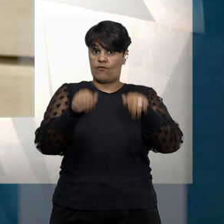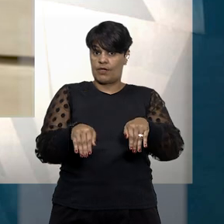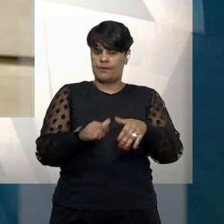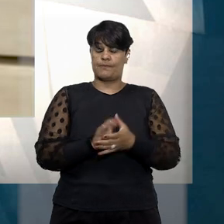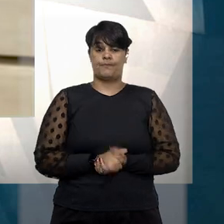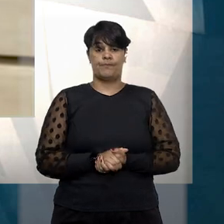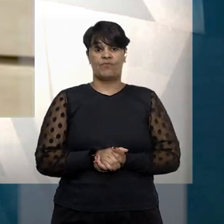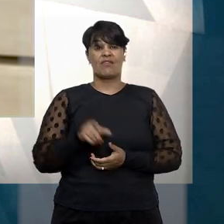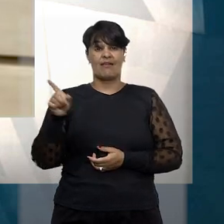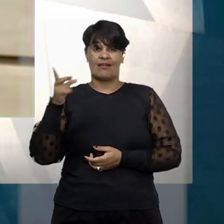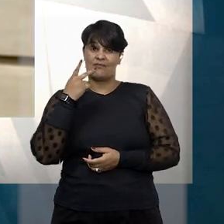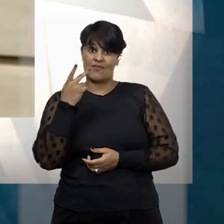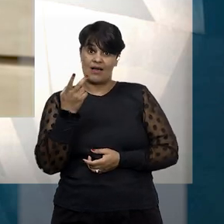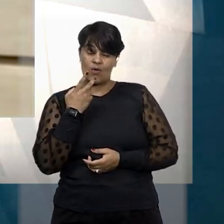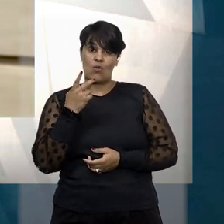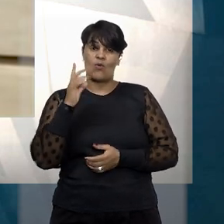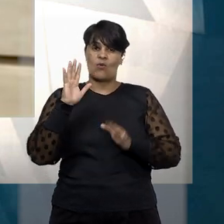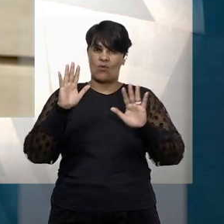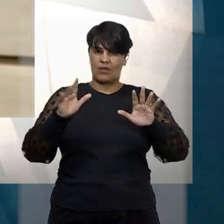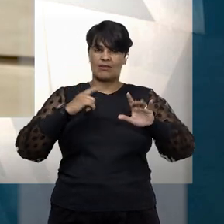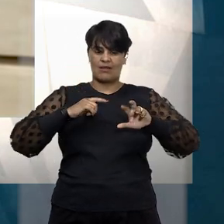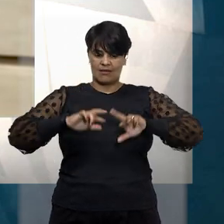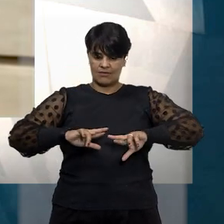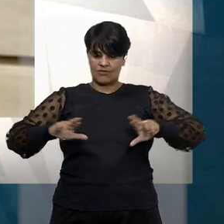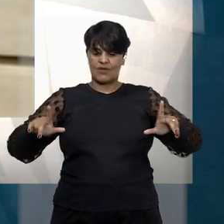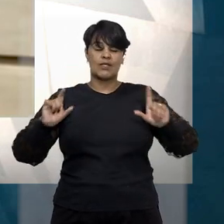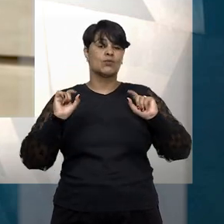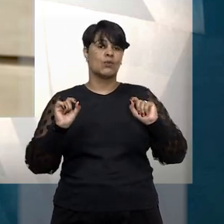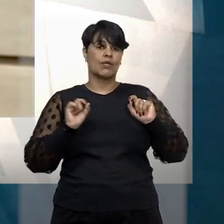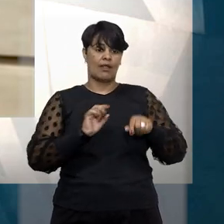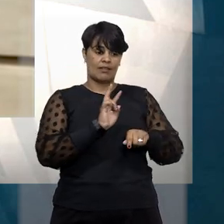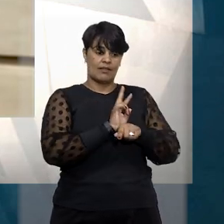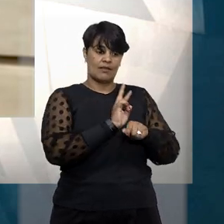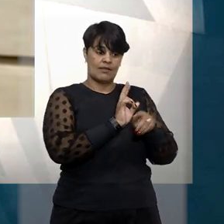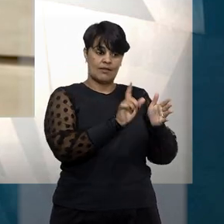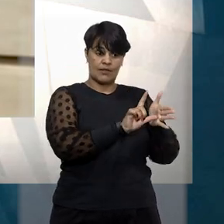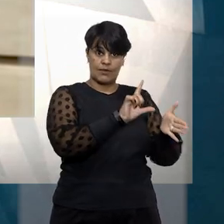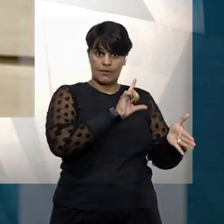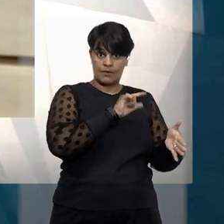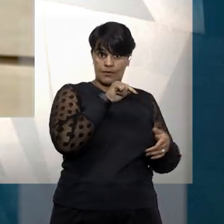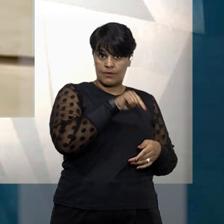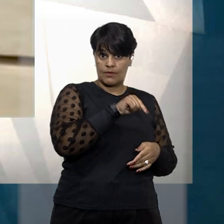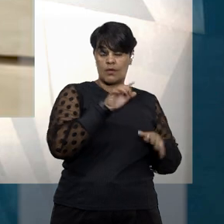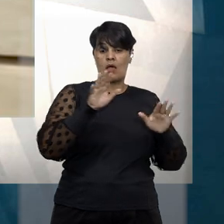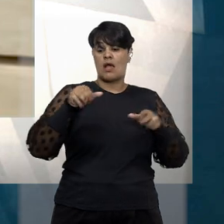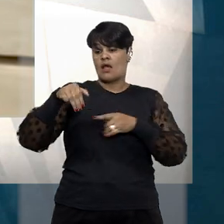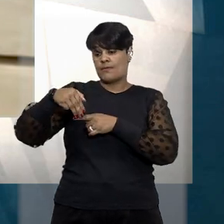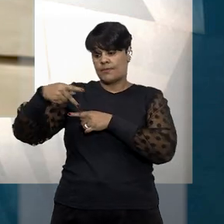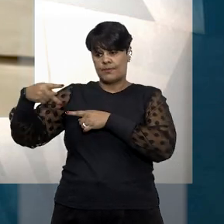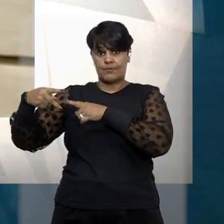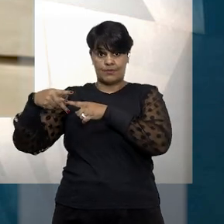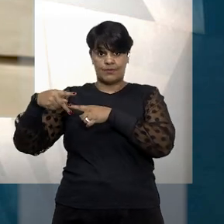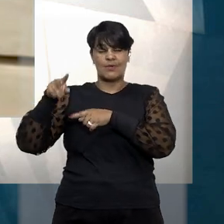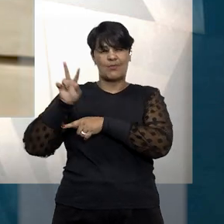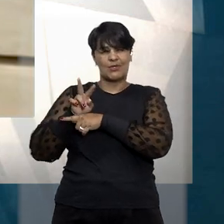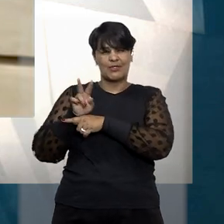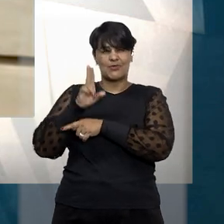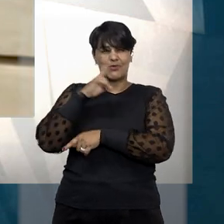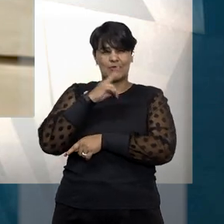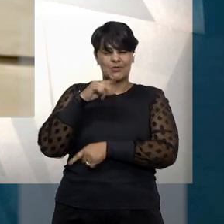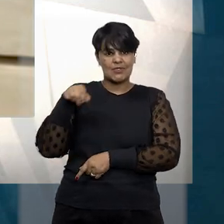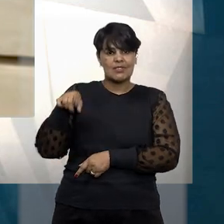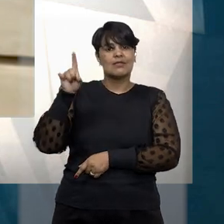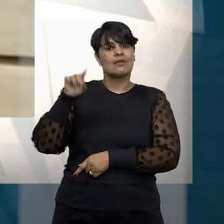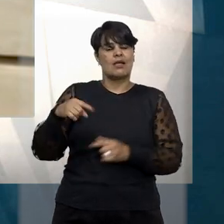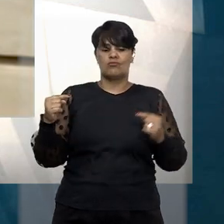Passiornik esclareceu que, diferentemente das tutelas antecipatórias, o objetivo das medidas protetivas de urgência não